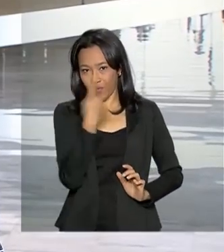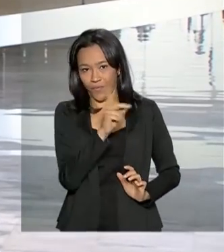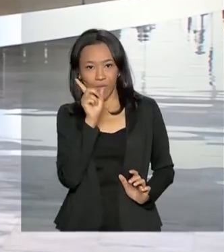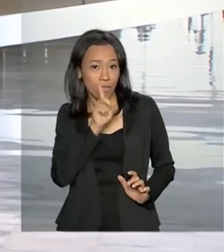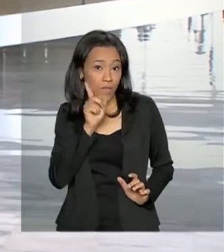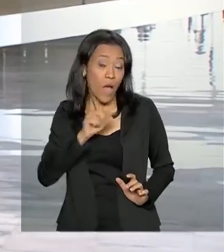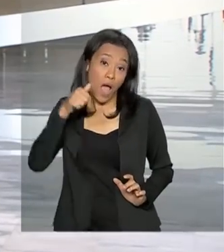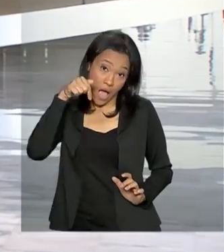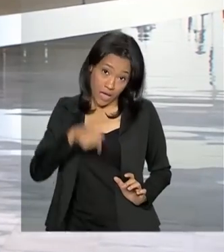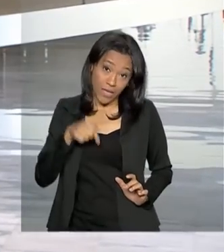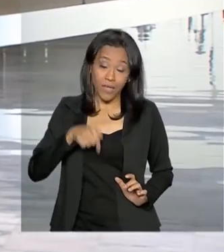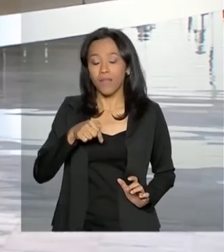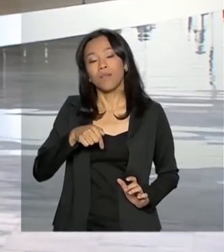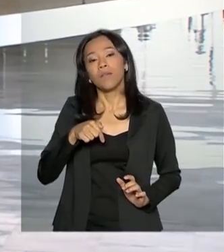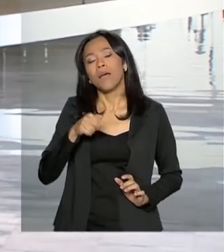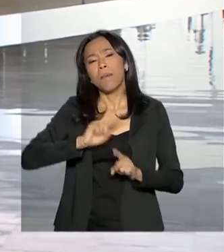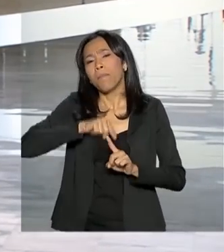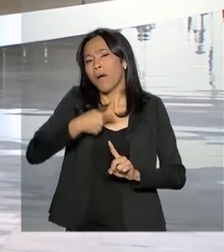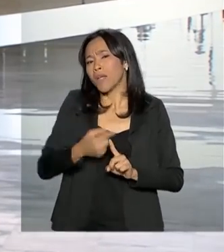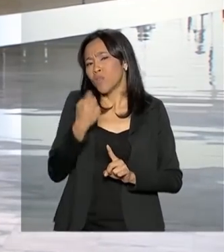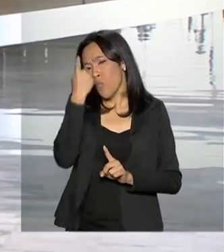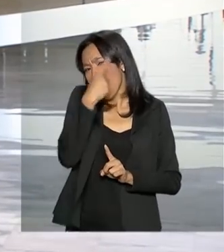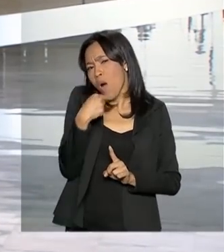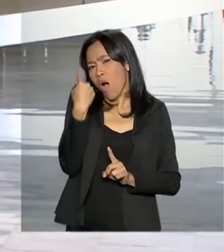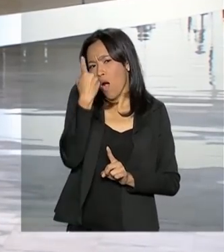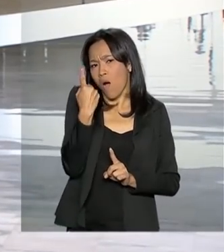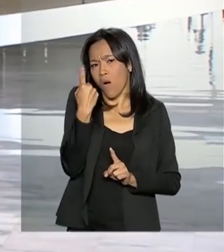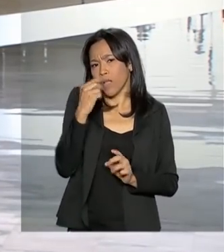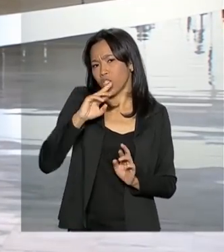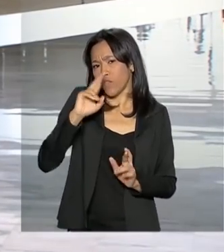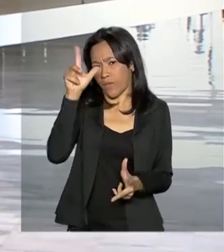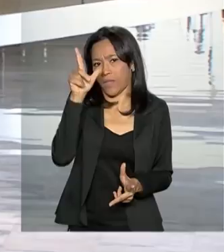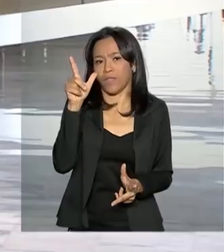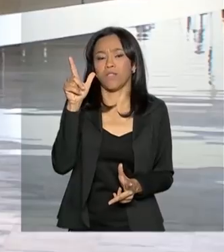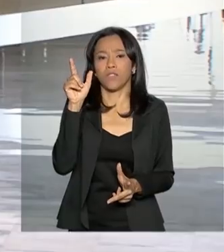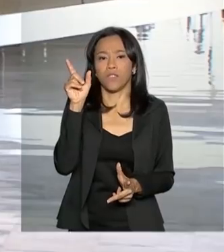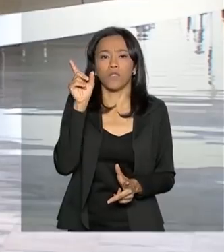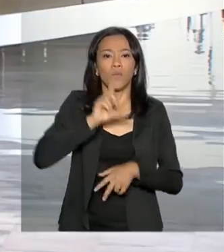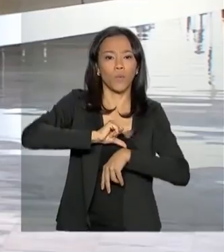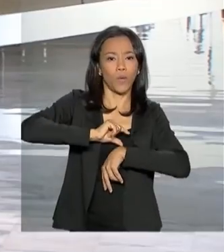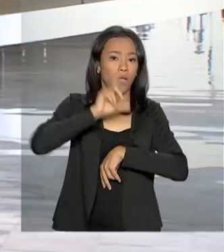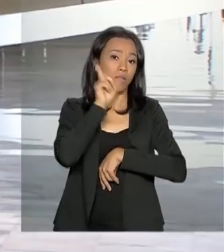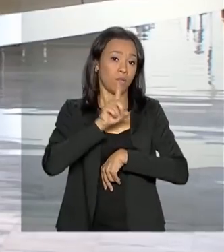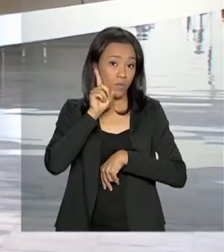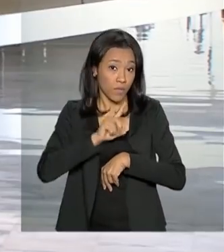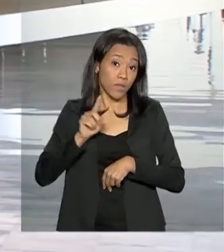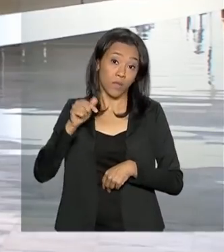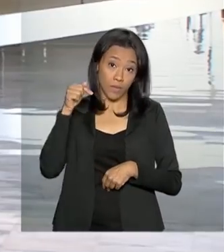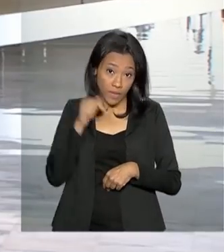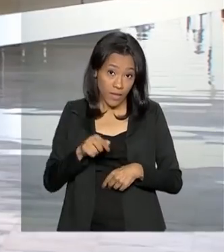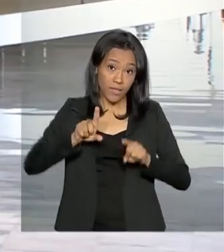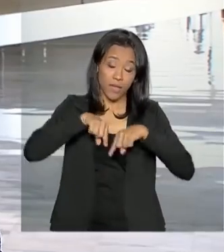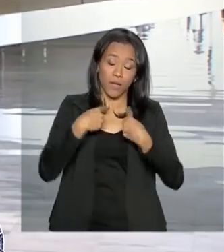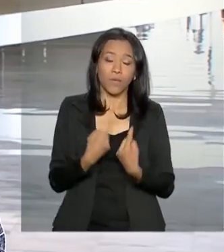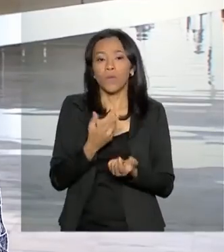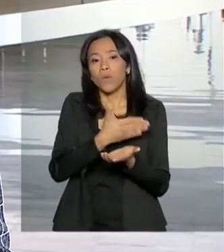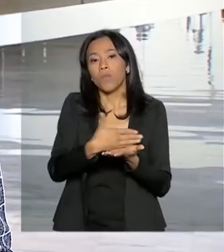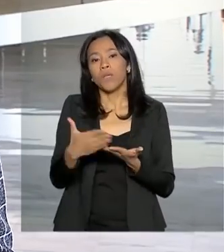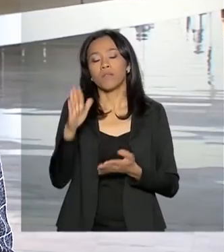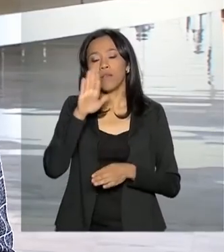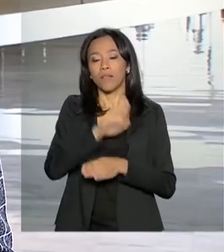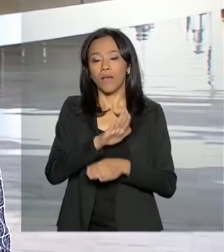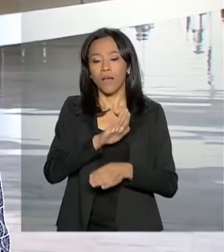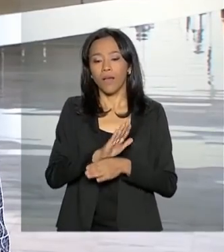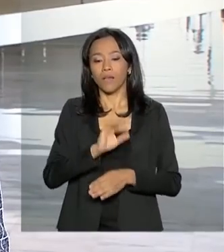uma hora a mais. Jair Bolsonaro, logo depois dessa reunião, no começo da tarde, os dois